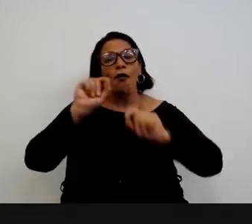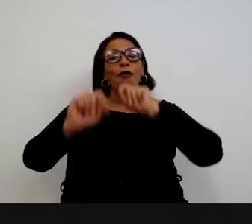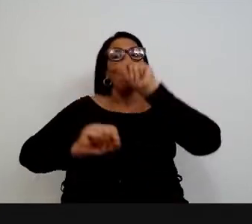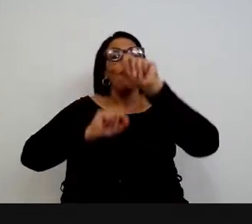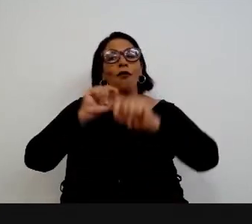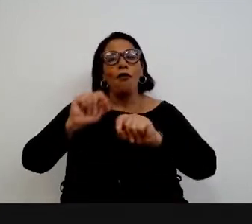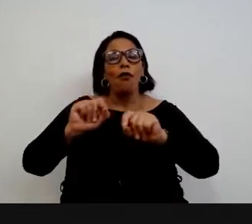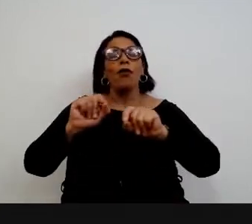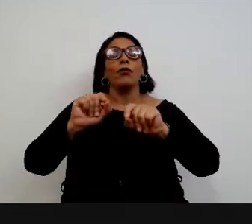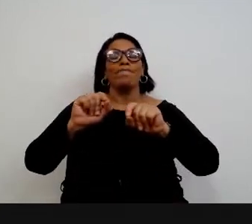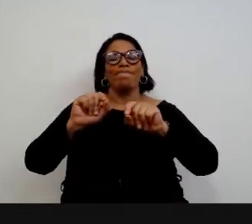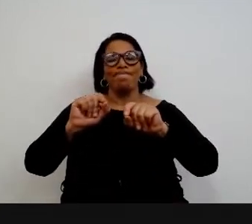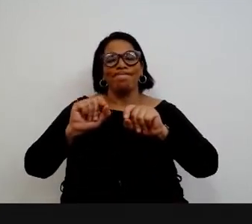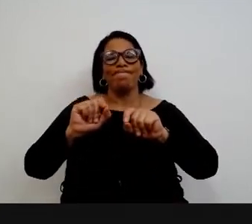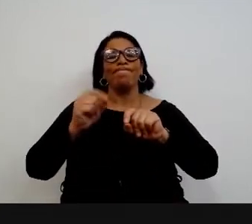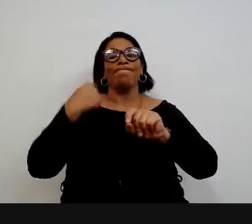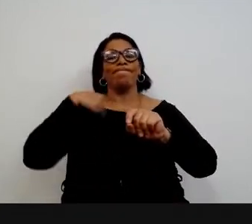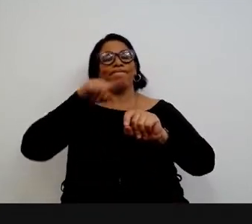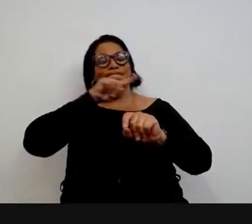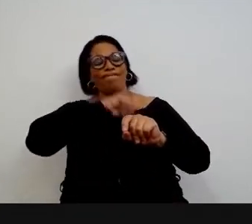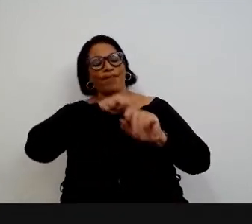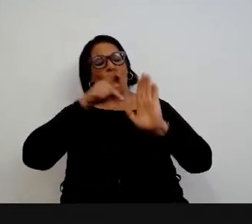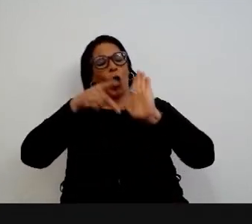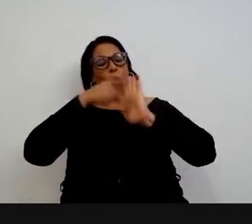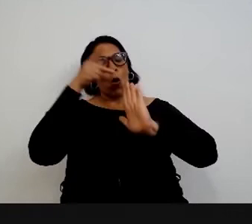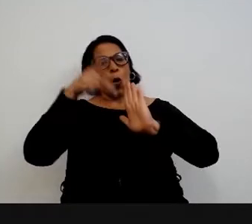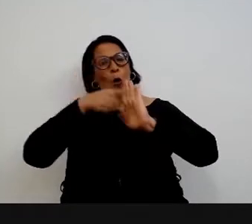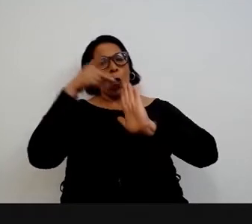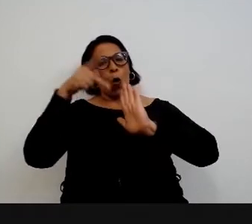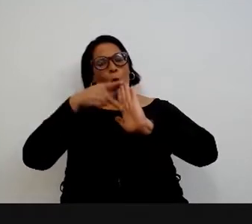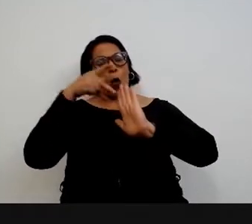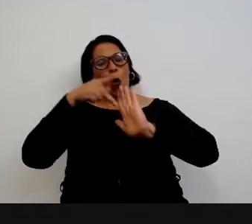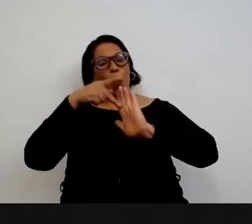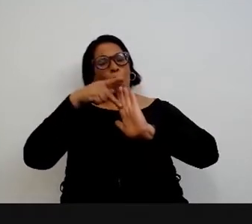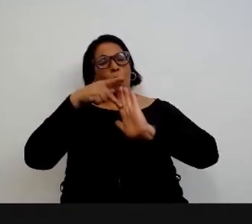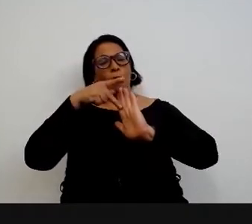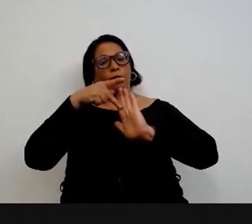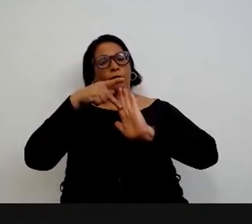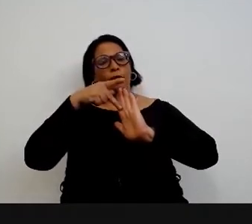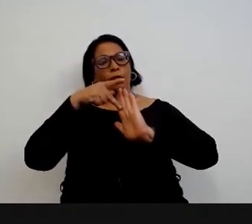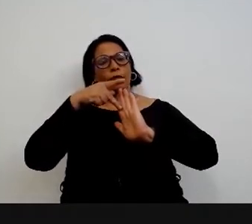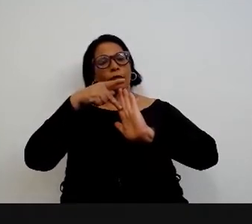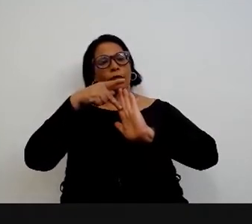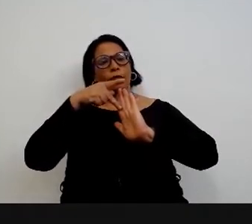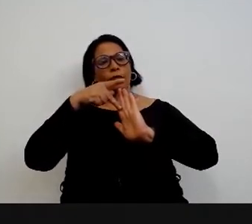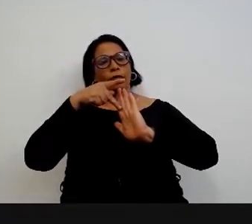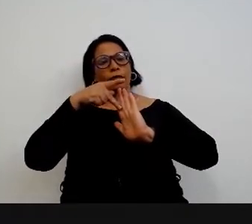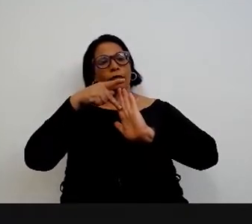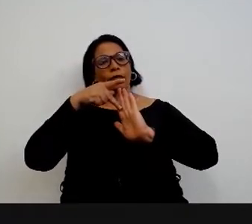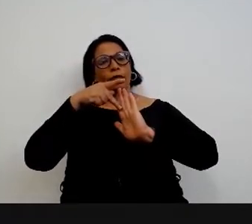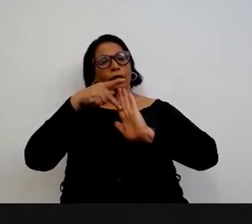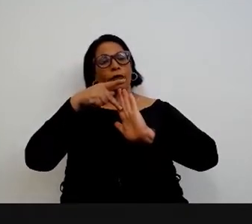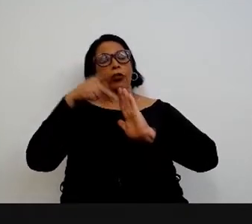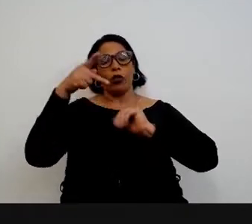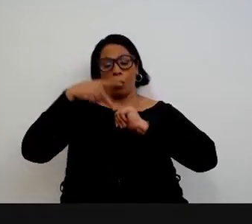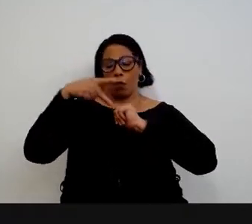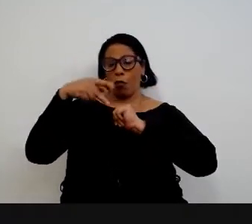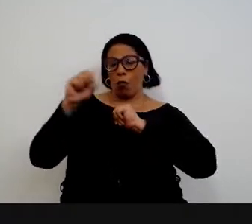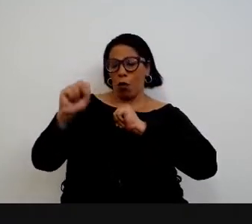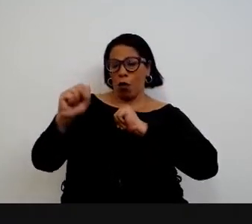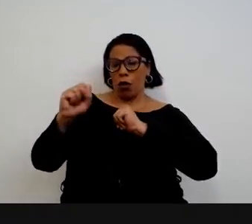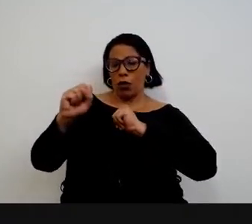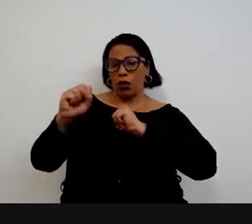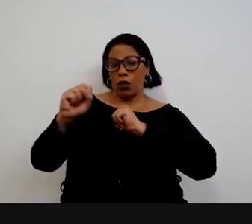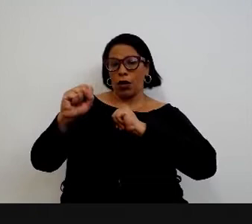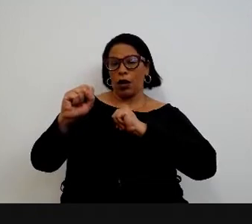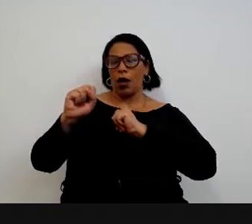nós somos, como programas de estricto senso, de pós-graduação em